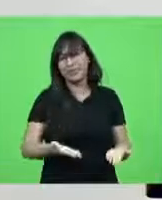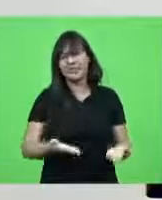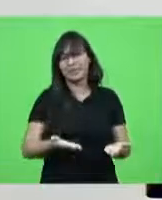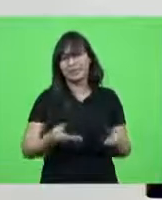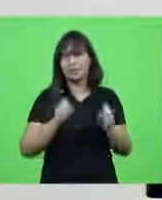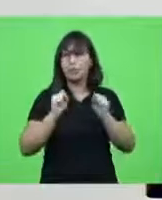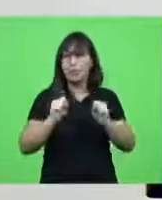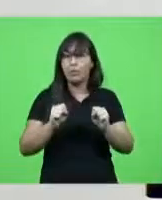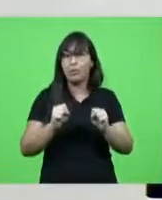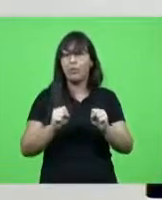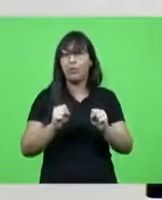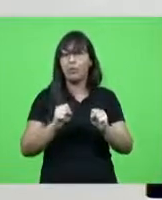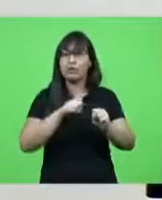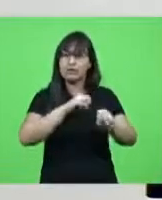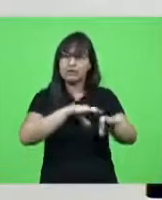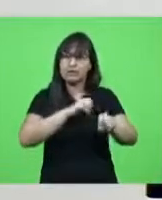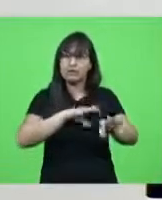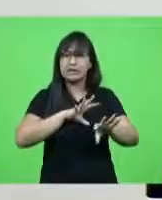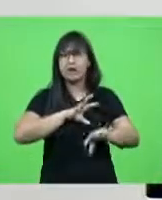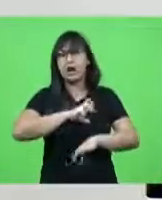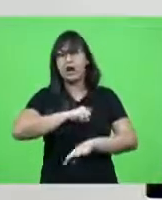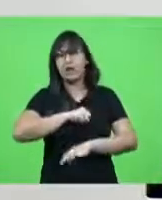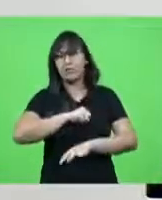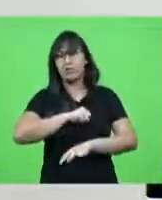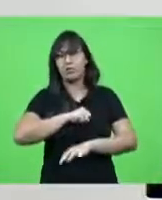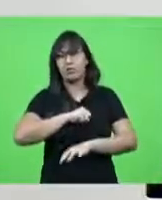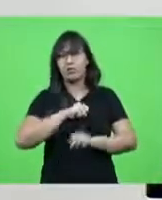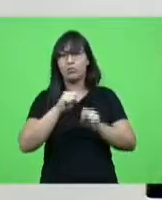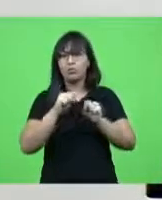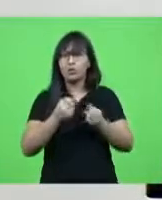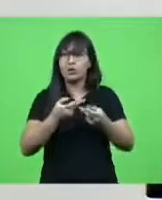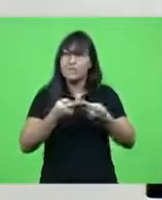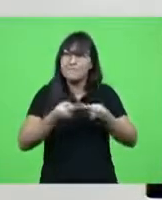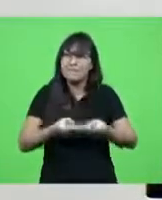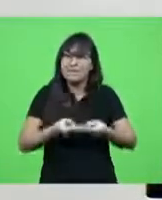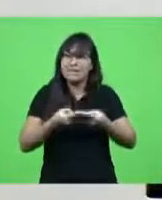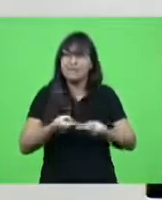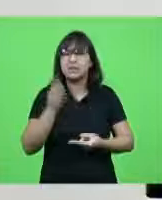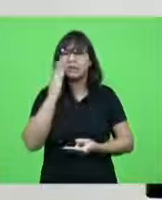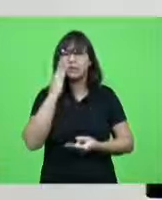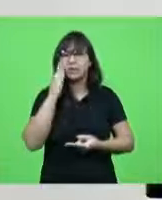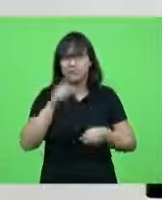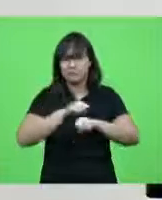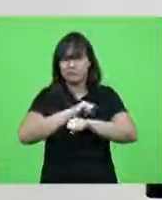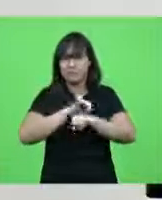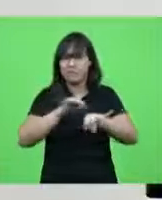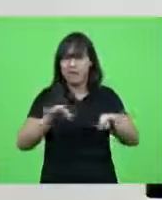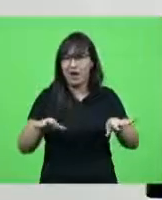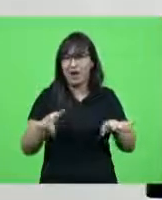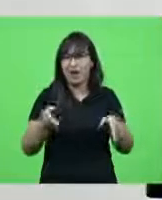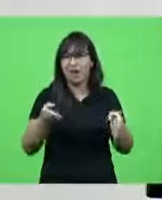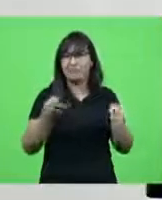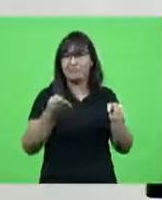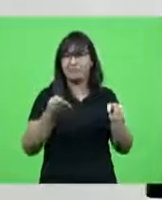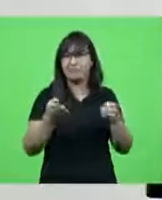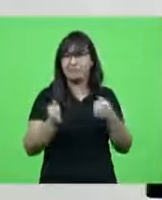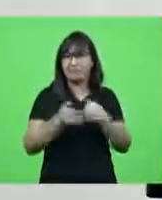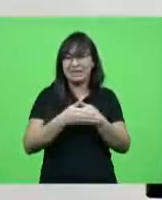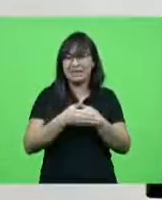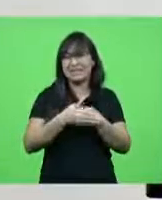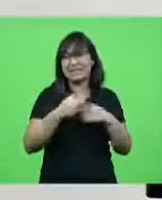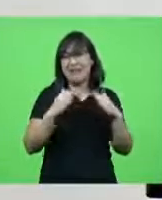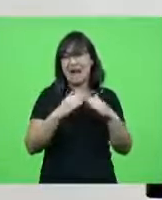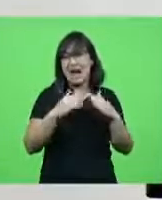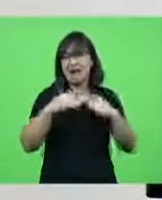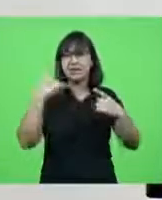possa instruí-los no amor que a gente possa ser paciente eu sei que o momento é de pandemia de enclausuramento de preocupação